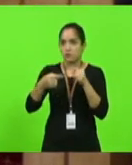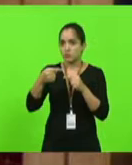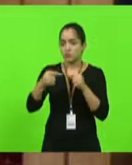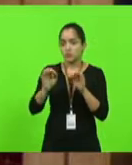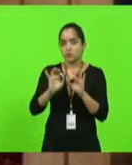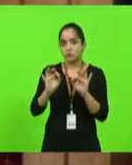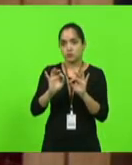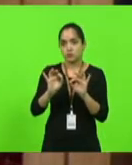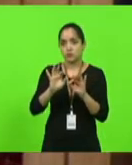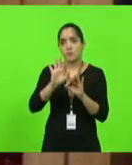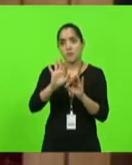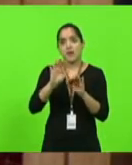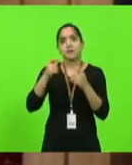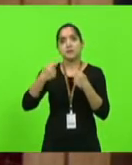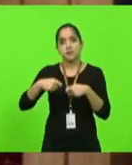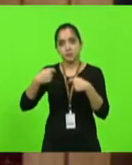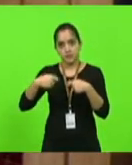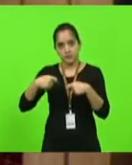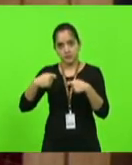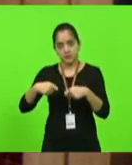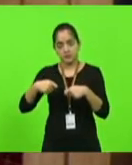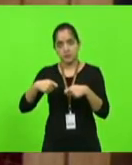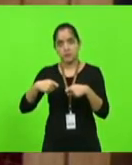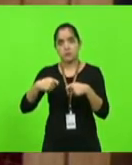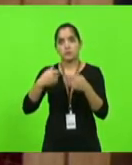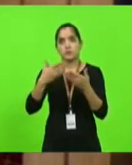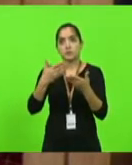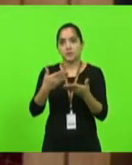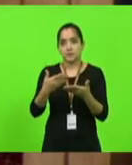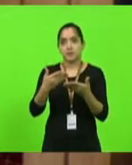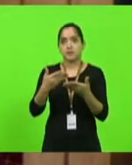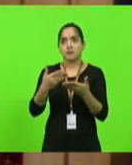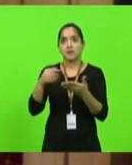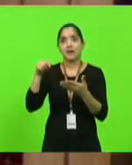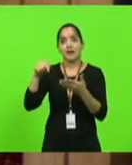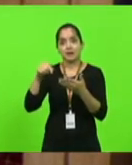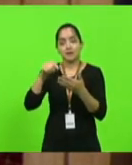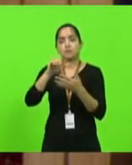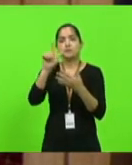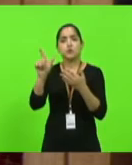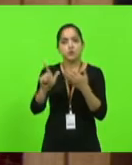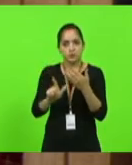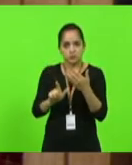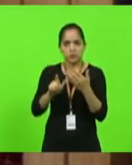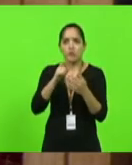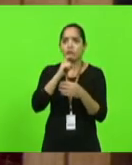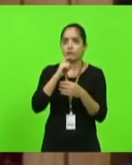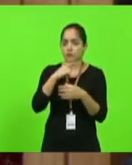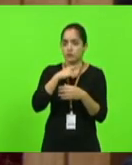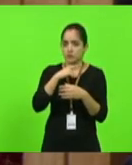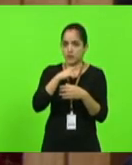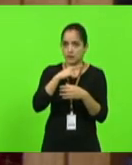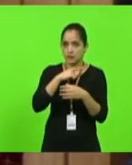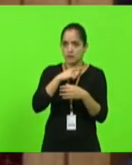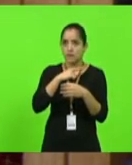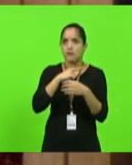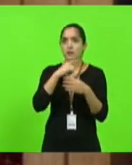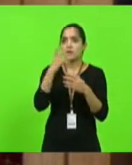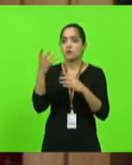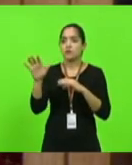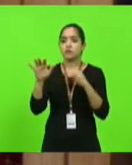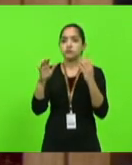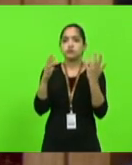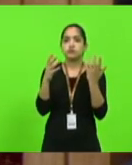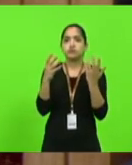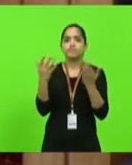intenções, mas eu preciso dizer para vocês que no litoral faz frio. Eu preciso dizer para vocês que o uniforme que uma criança para